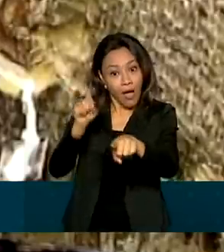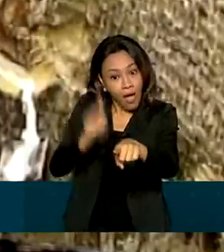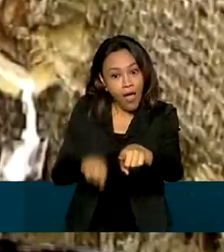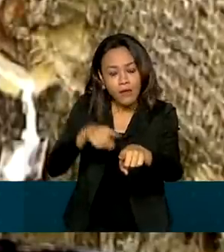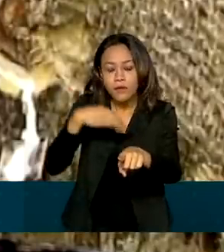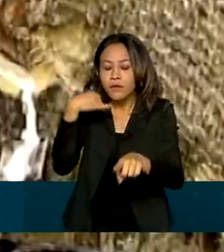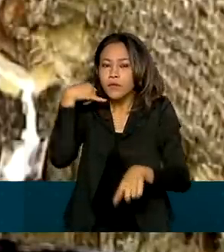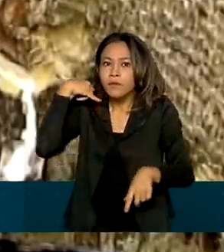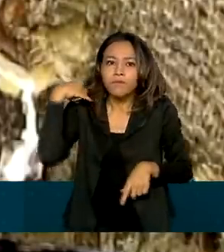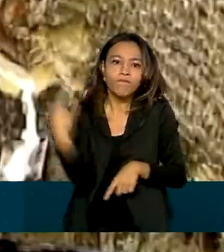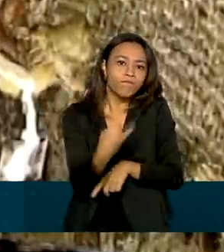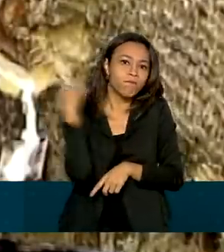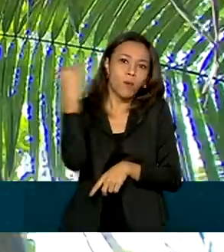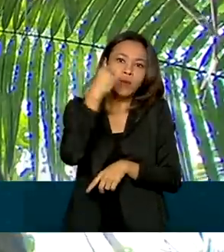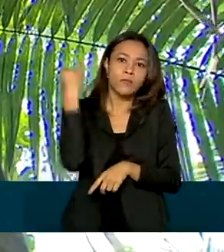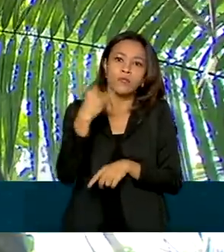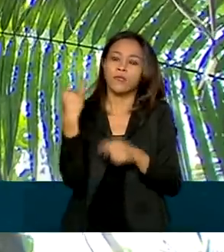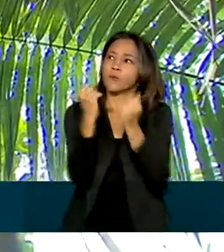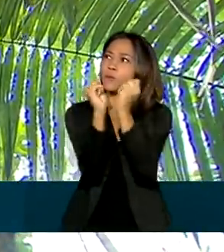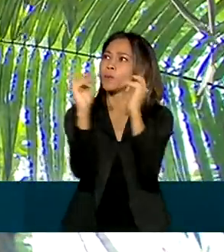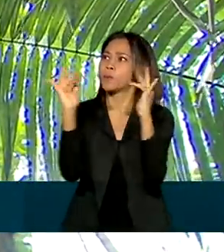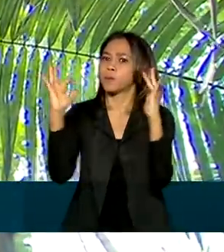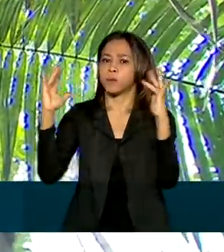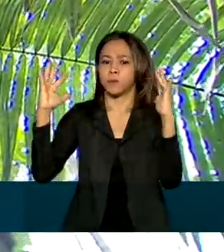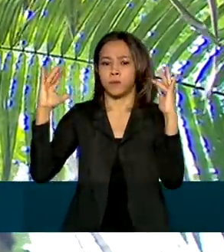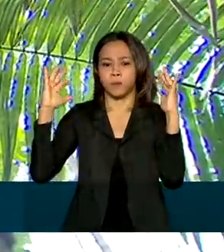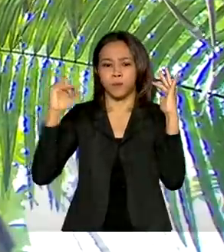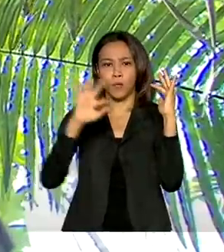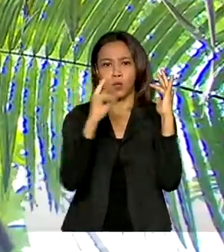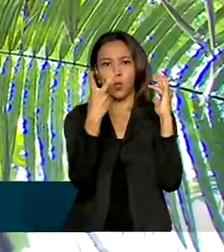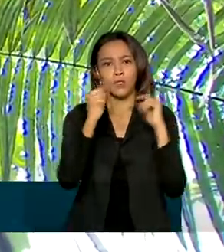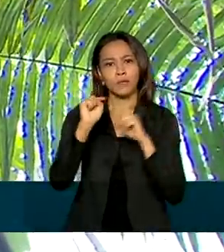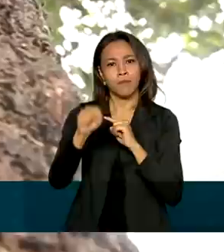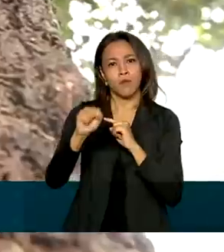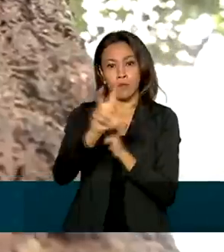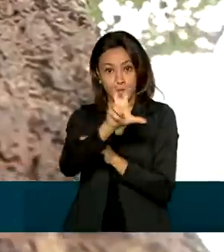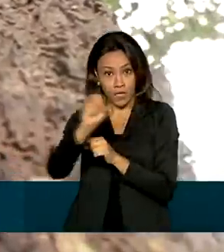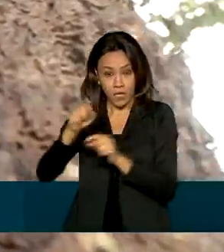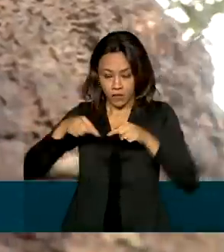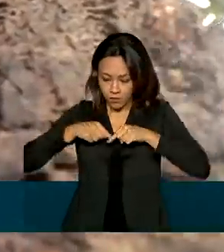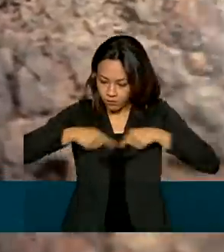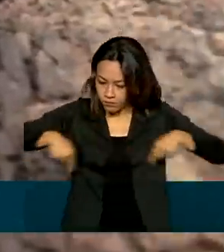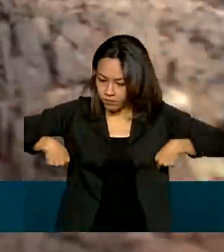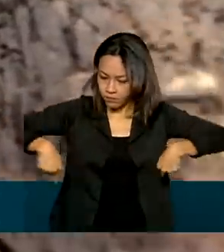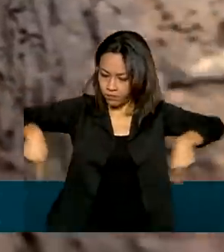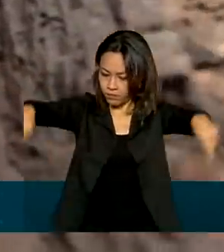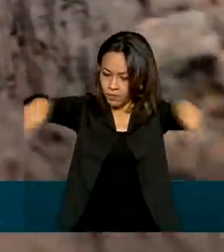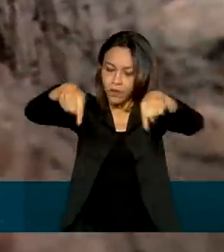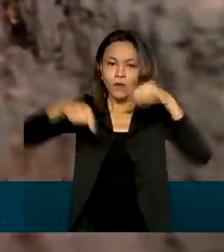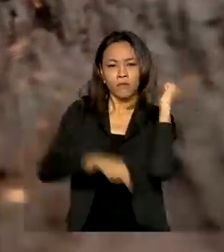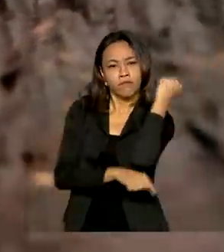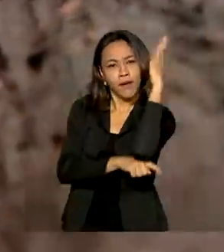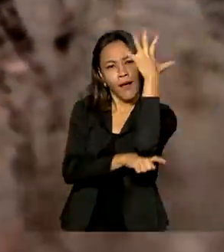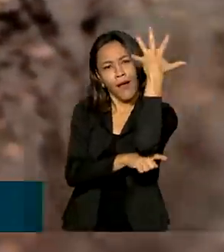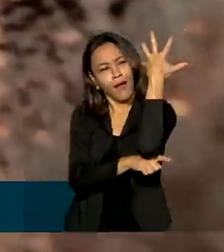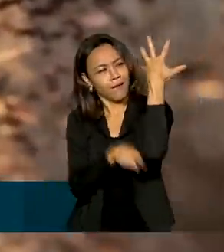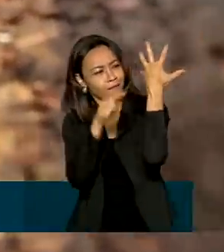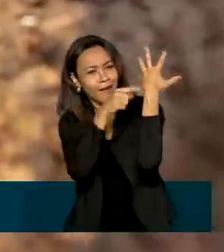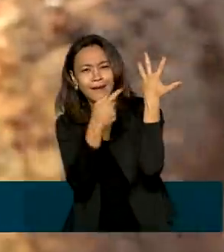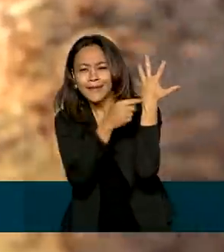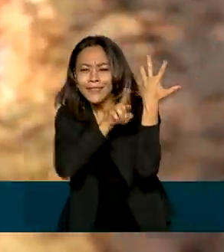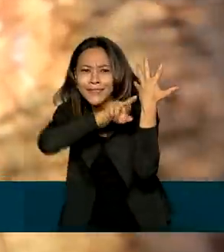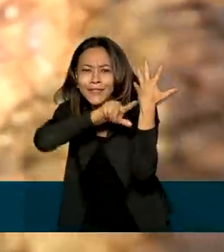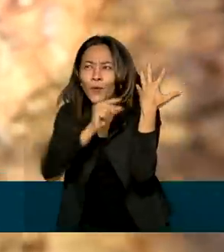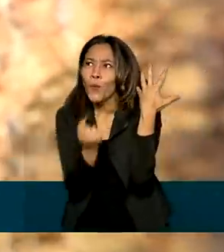de relevante interesse ecológico. Com cerca de 2.500 hectares, tem espécies raras de castanheiras e de